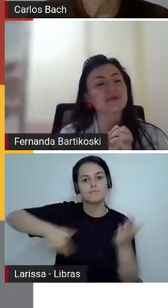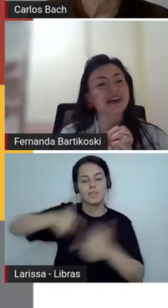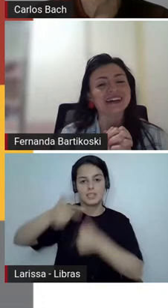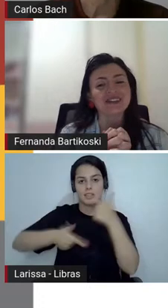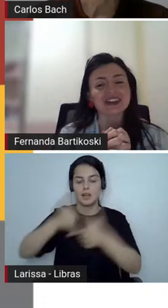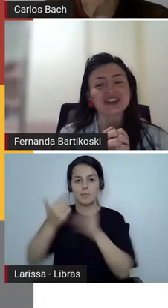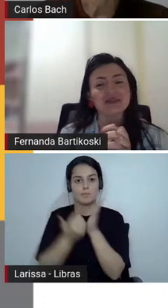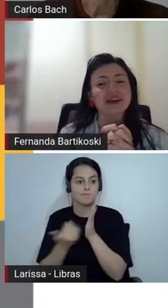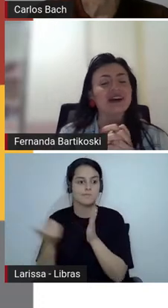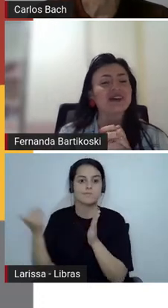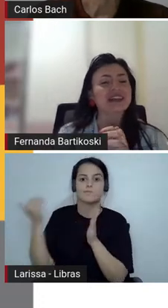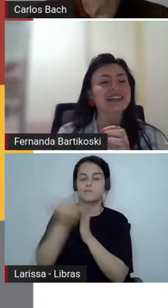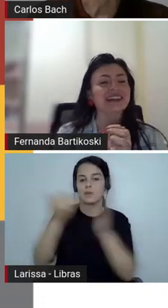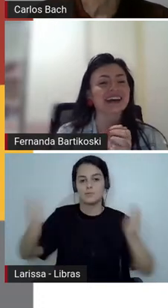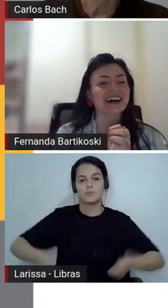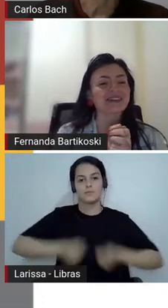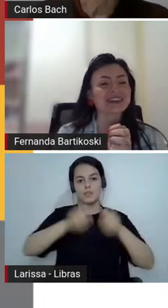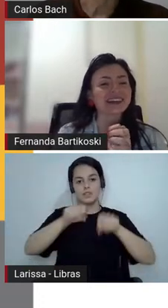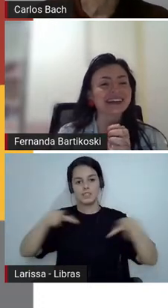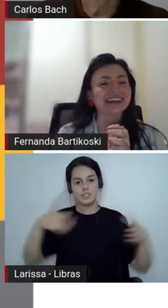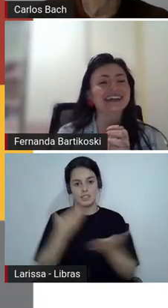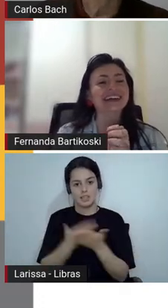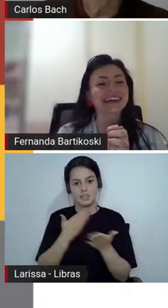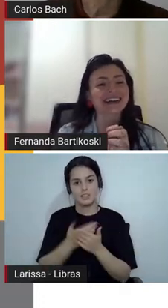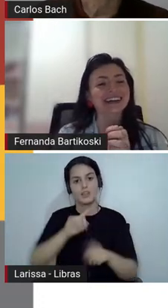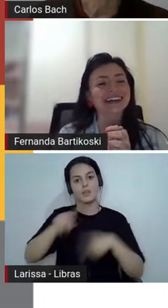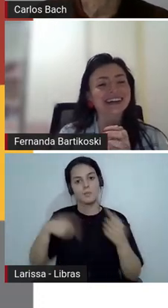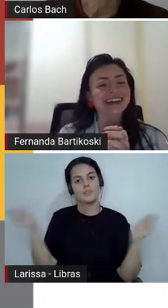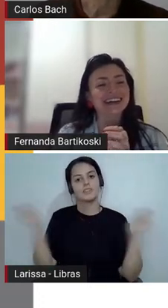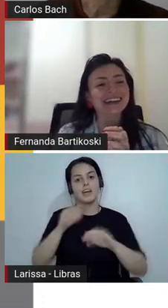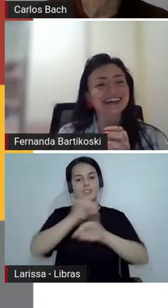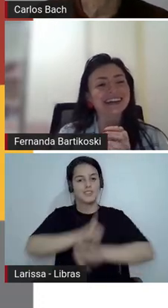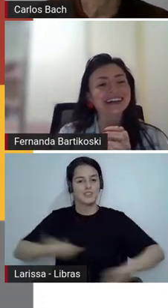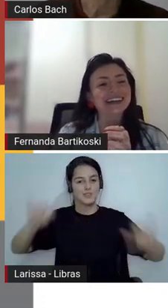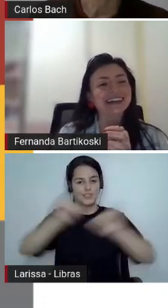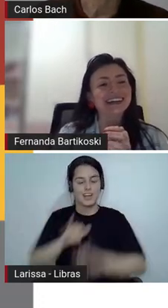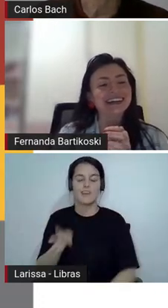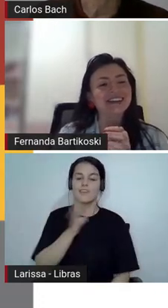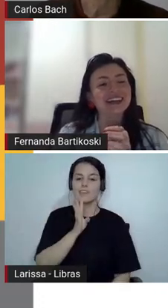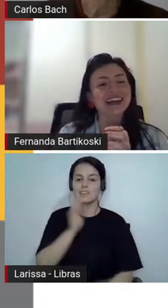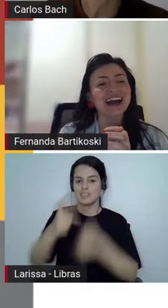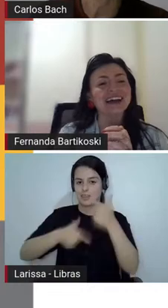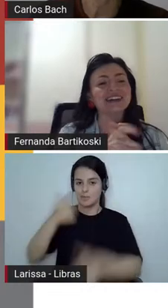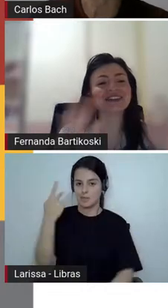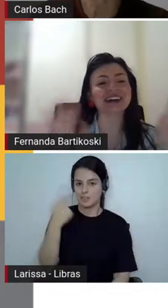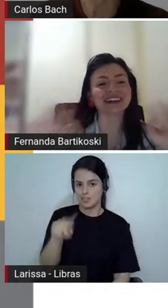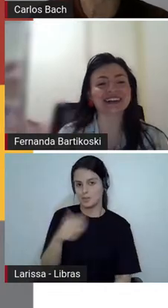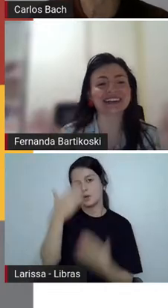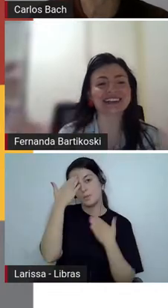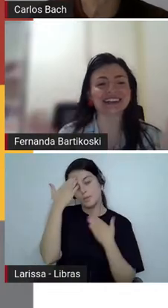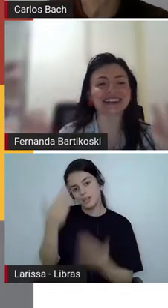que a gente quer a gente quer ver isso aí muito obrigado boa noite boa noite beleza Obrigado.